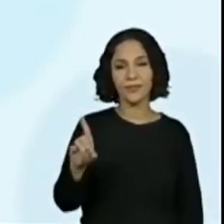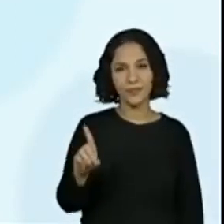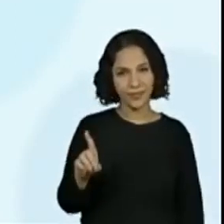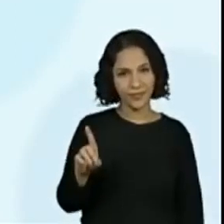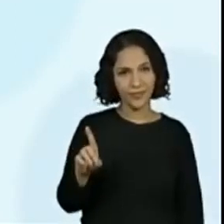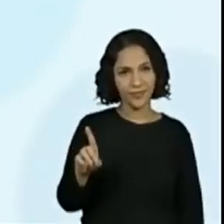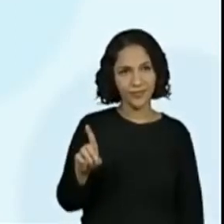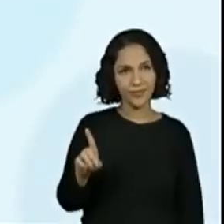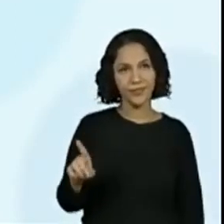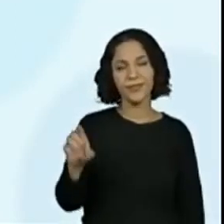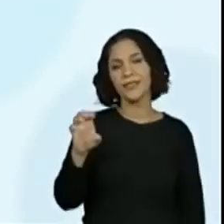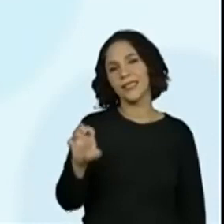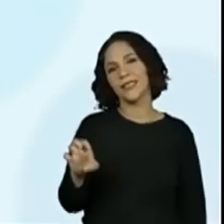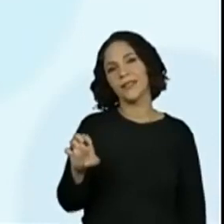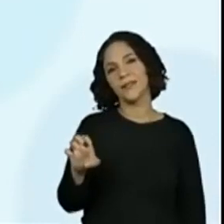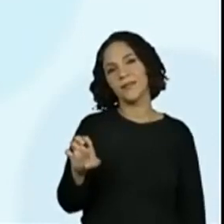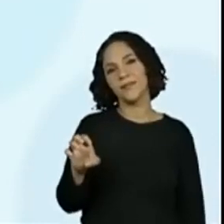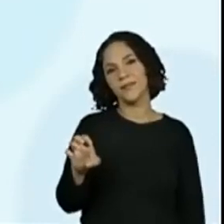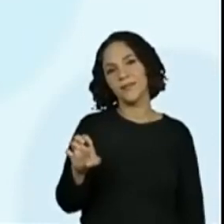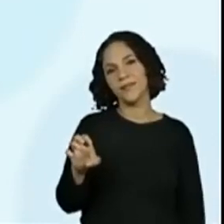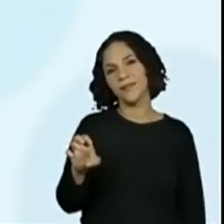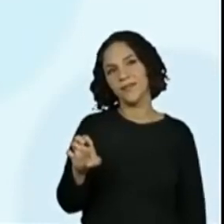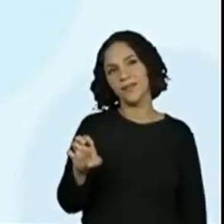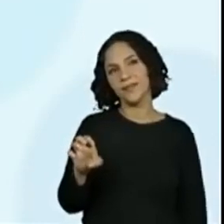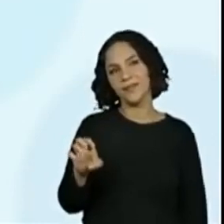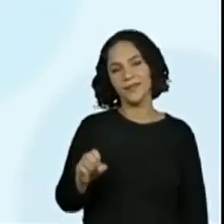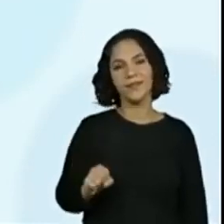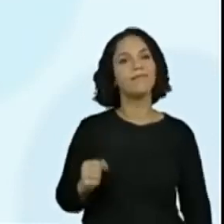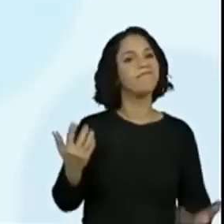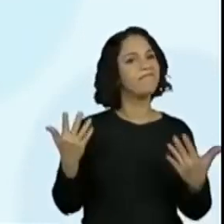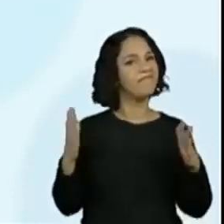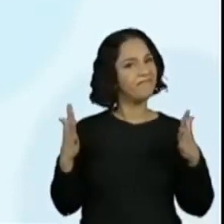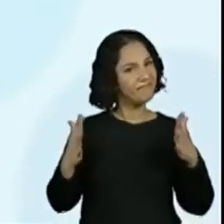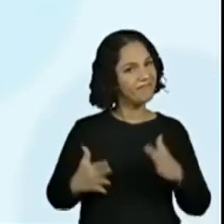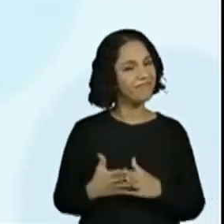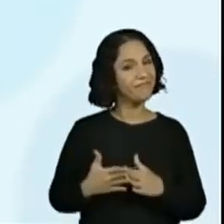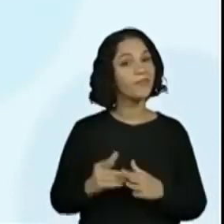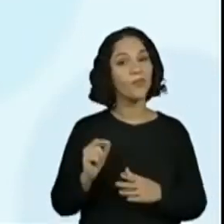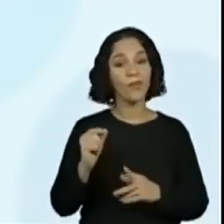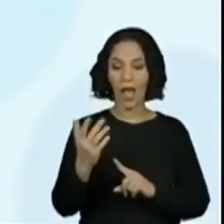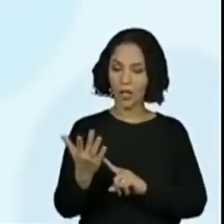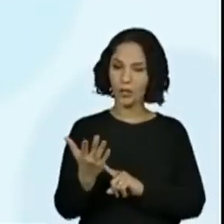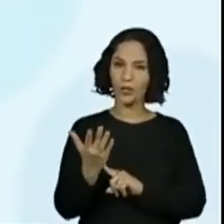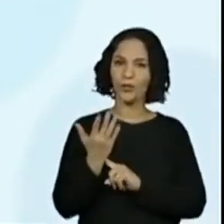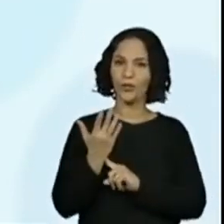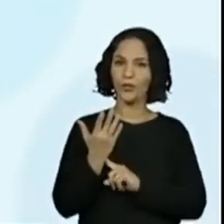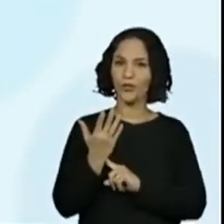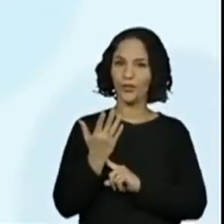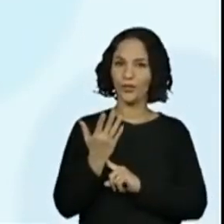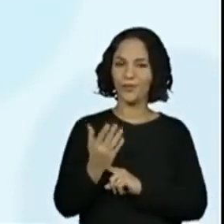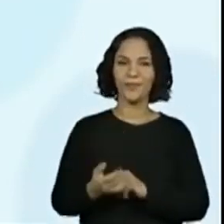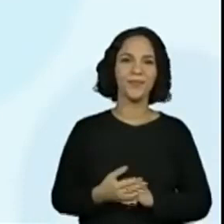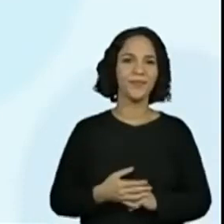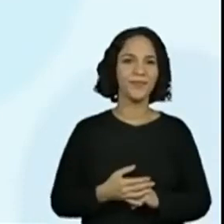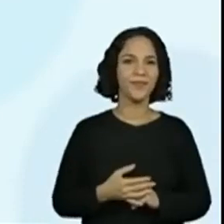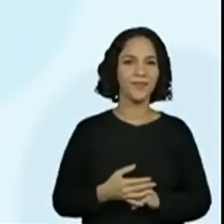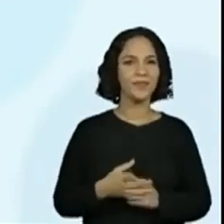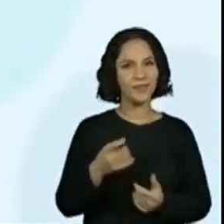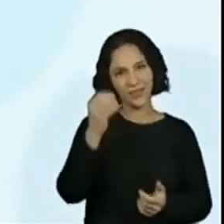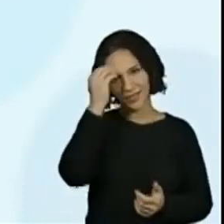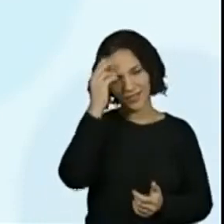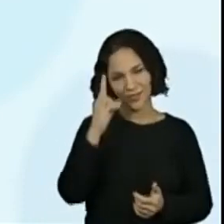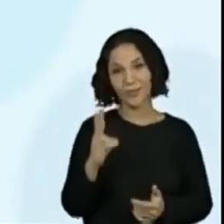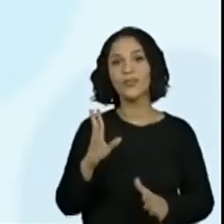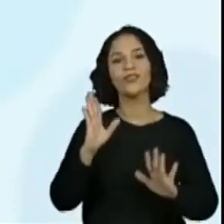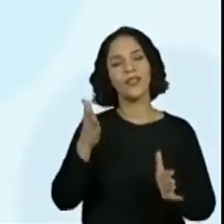D e o E. Apareceu a jude. A jude. Quem for esperto já sabe